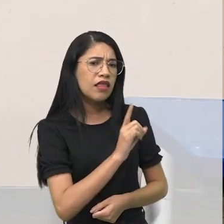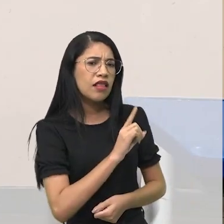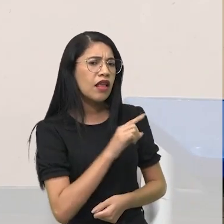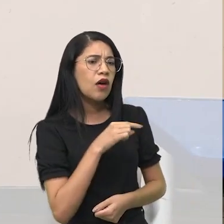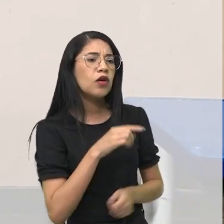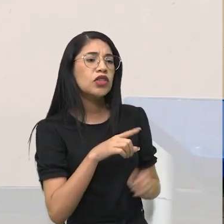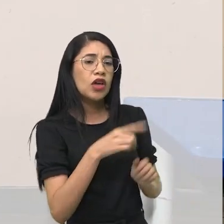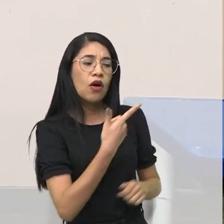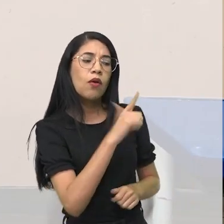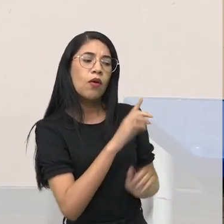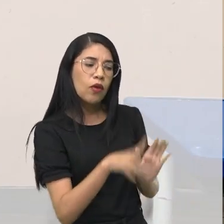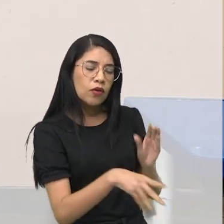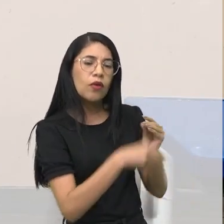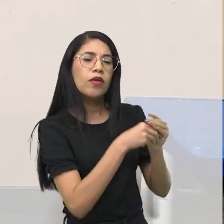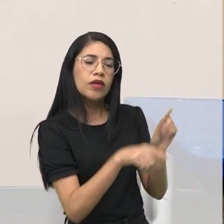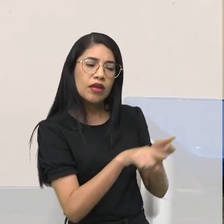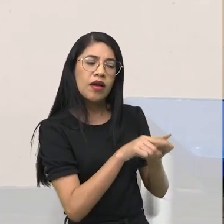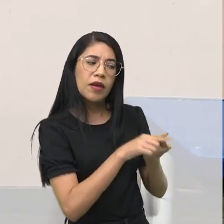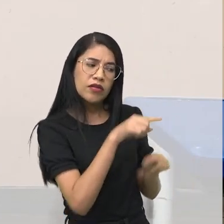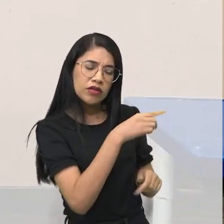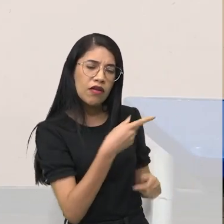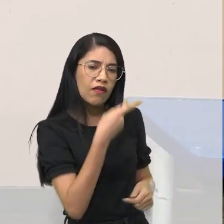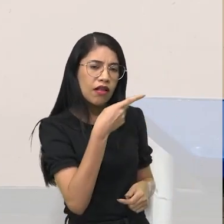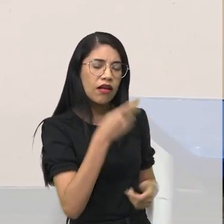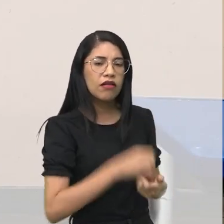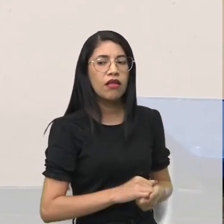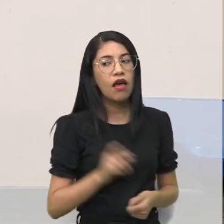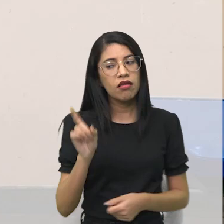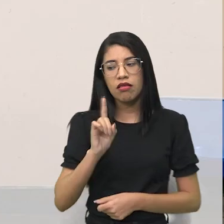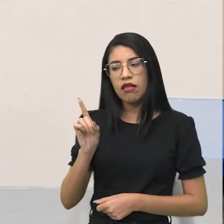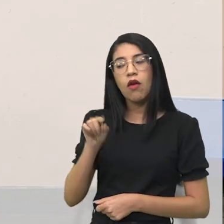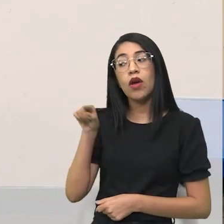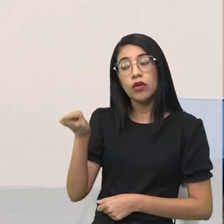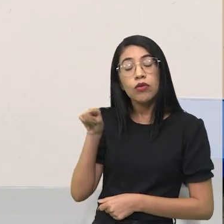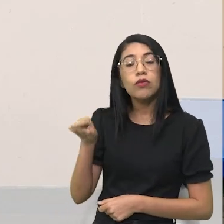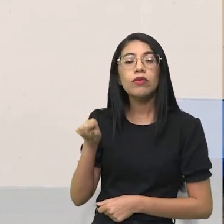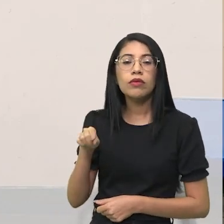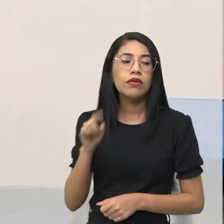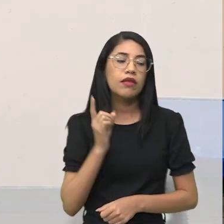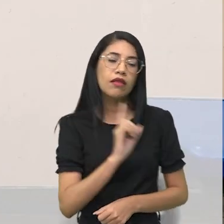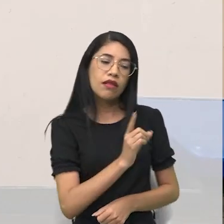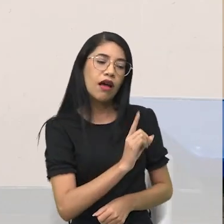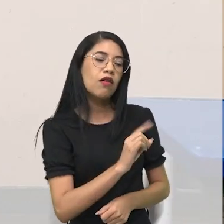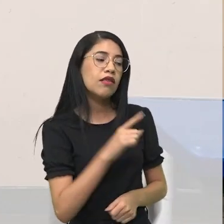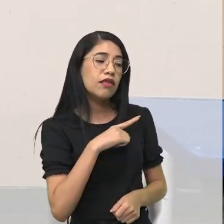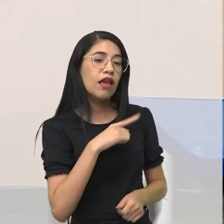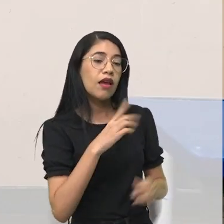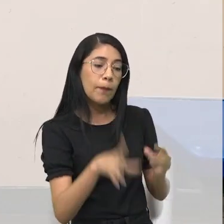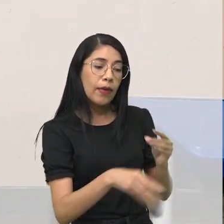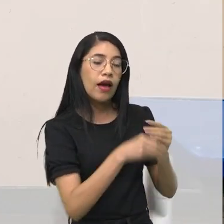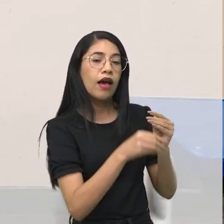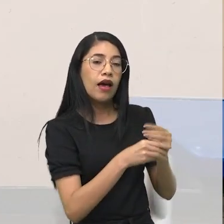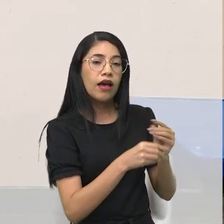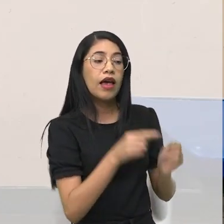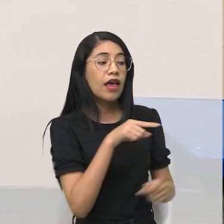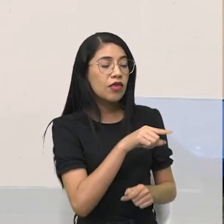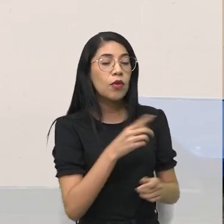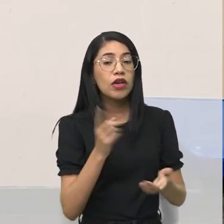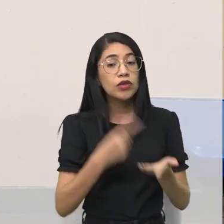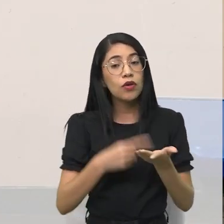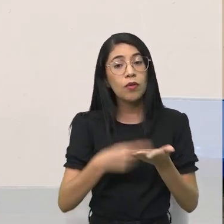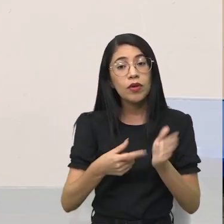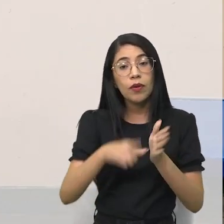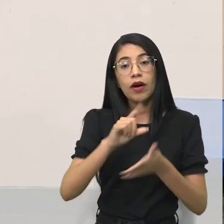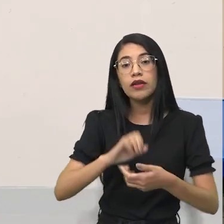mais um pedaço aí para te falar, não sou não. É tu? Não sou eu. tu? Tá colocando um monte de corretor aí. Não é tu, a gente descobriu que